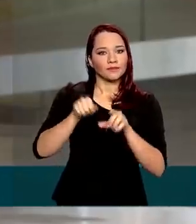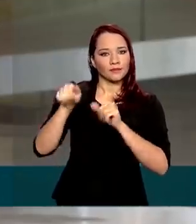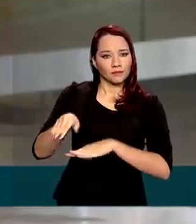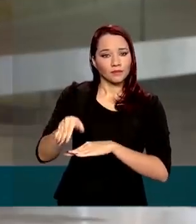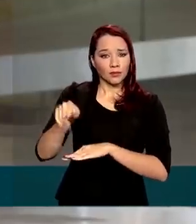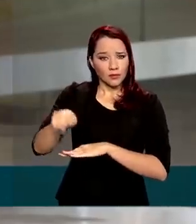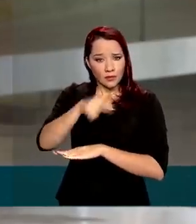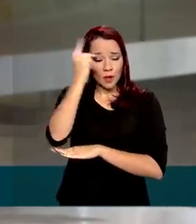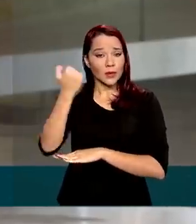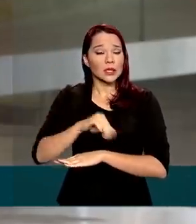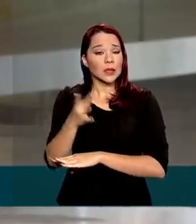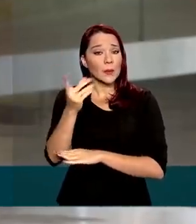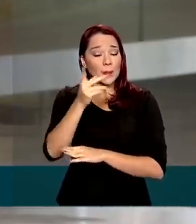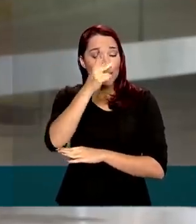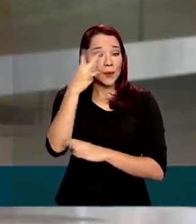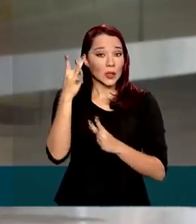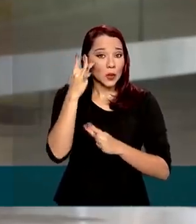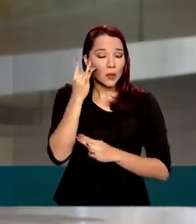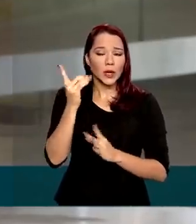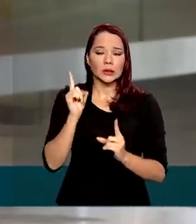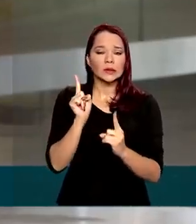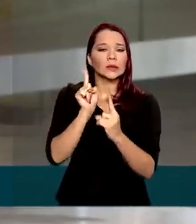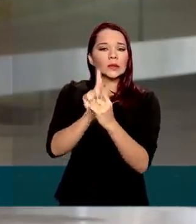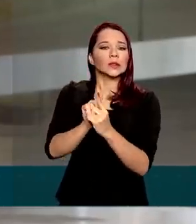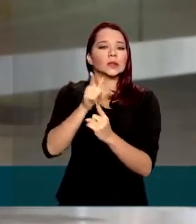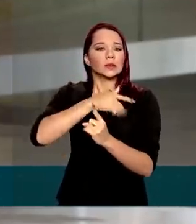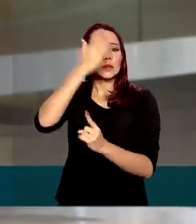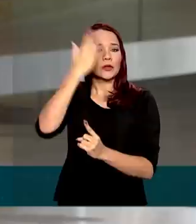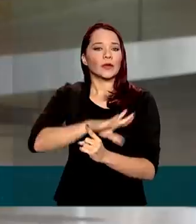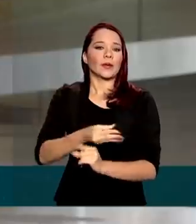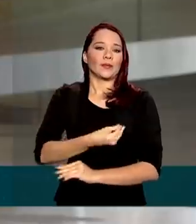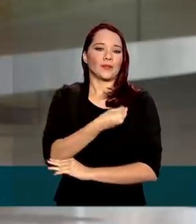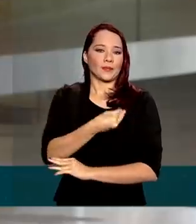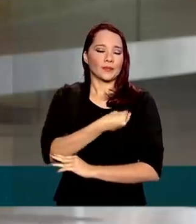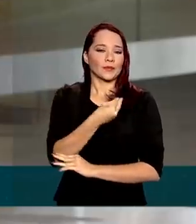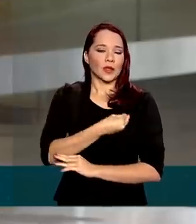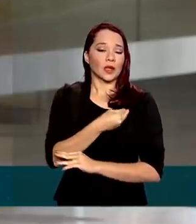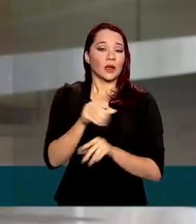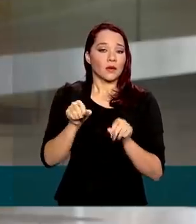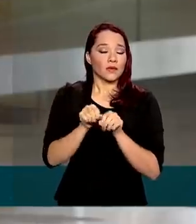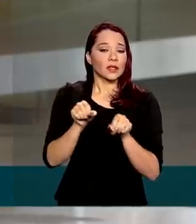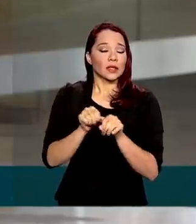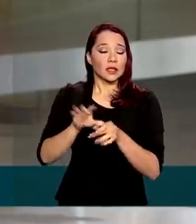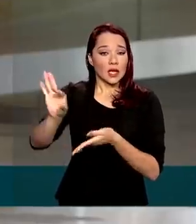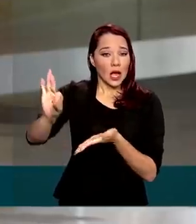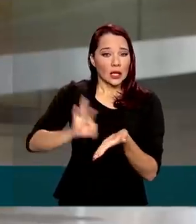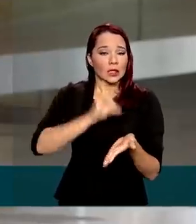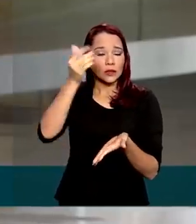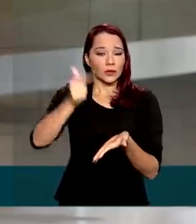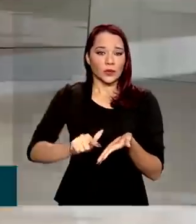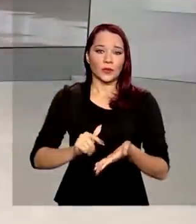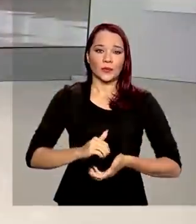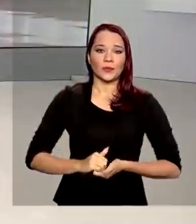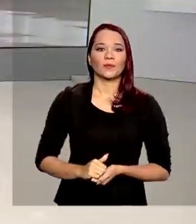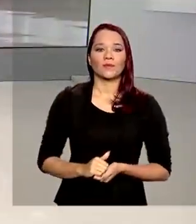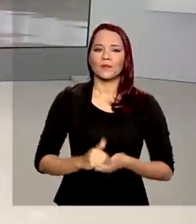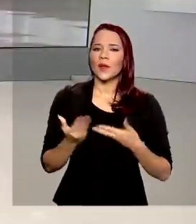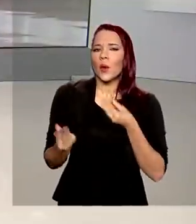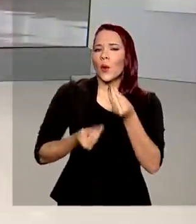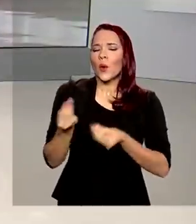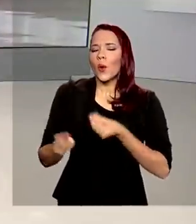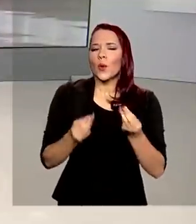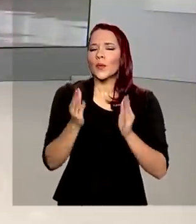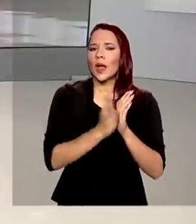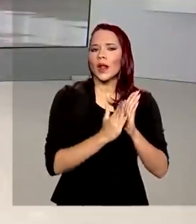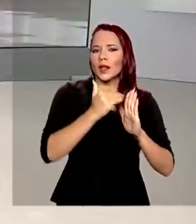precisam ir pessoalmente às agências onde tem conta para provar que estão vivas, para fazer esse recadastramento, Renata. Dani, como é que está o